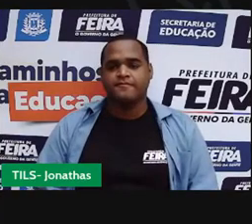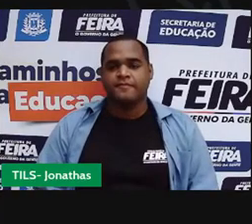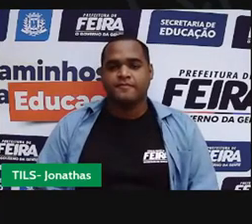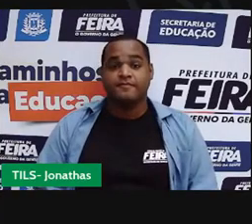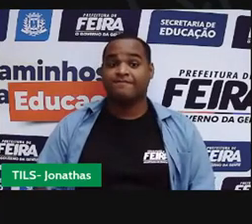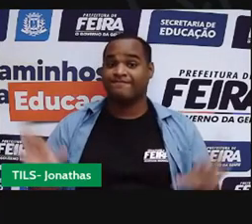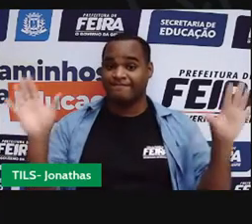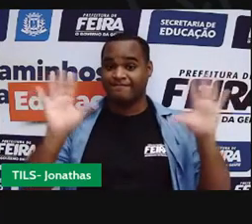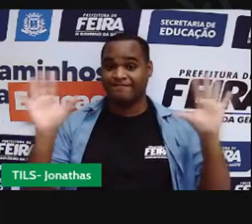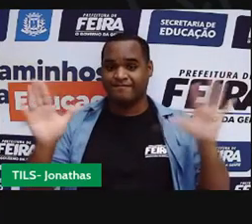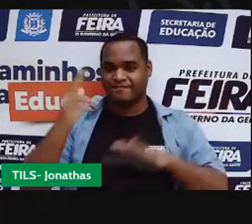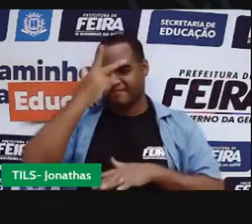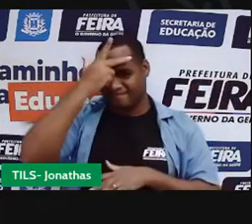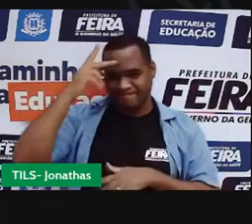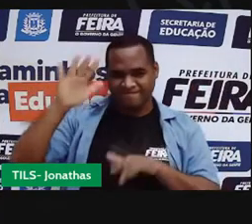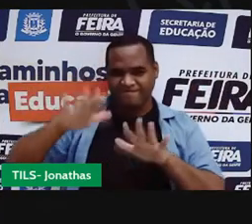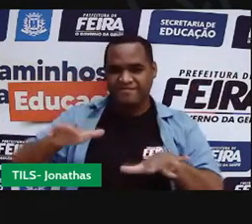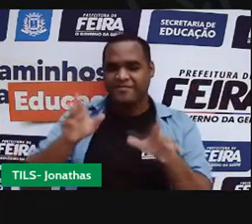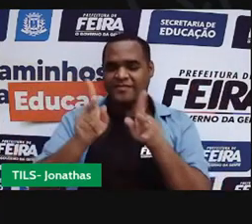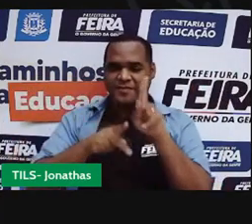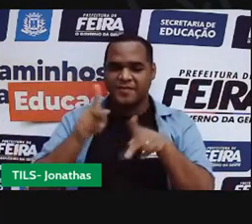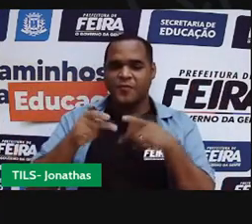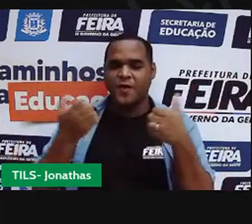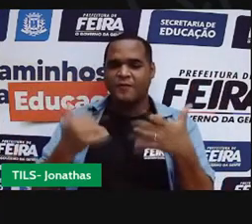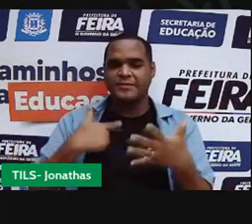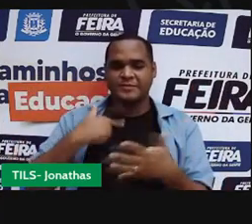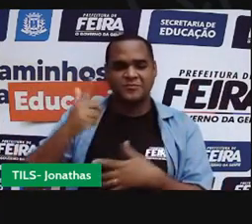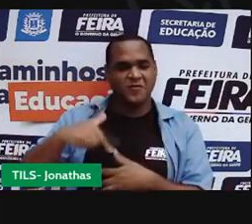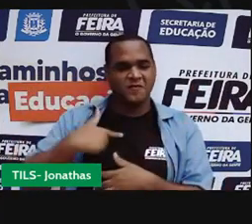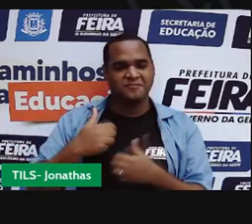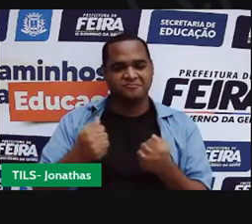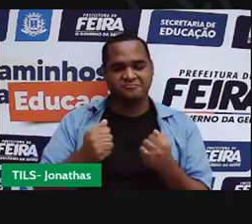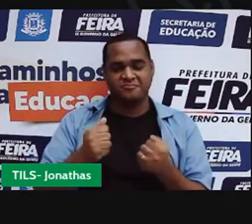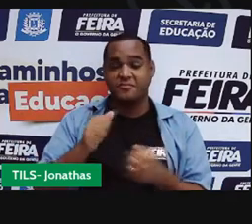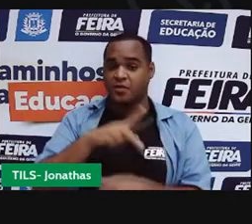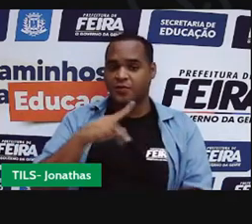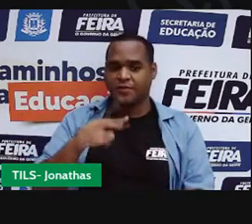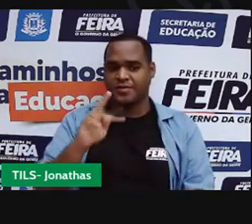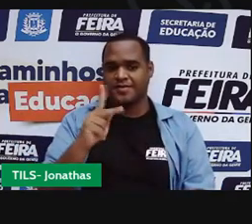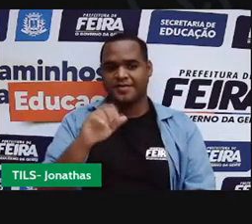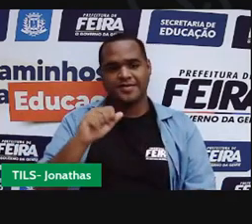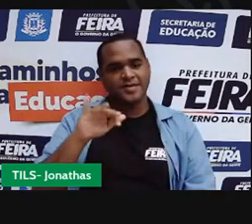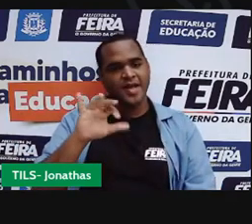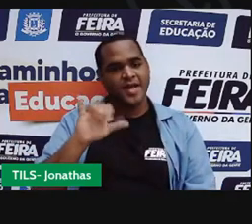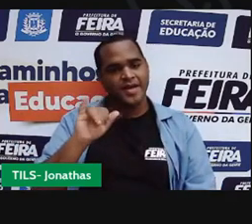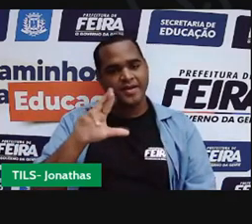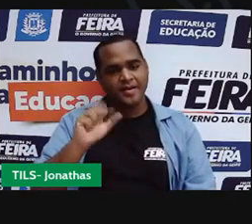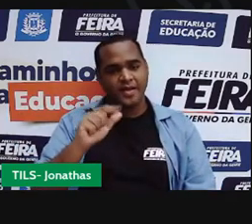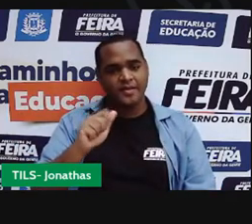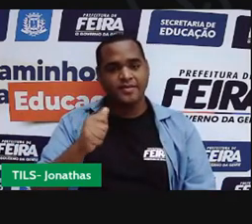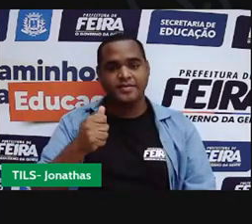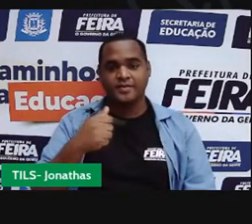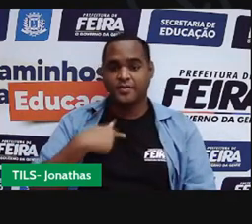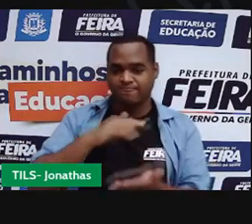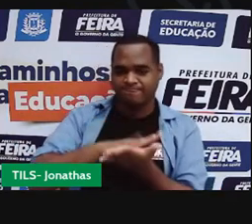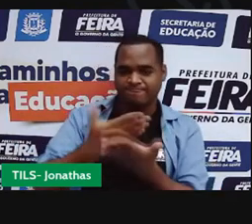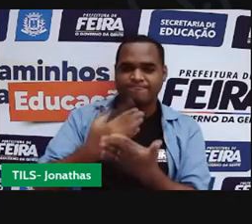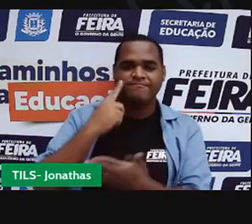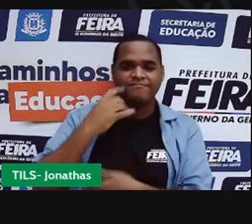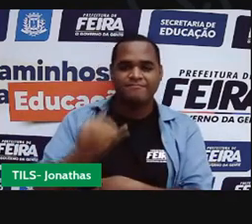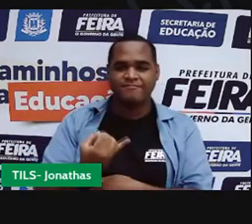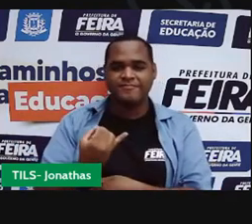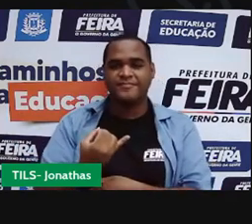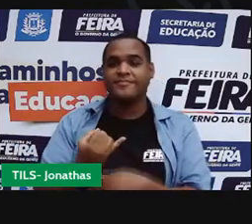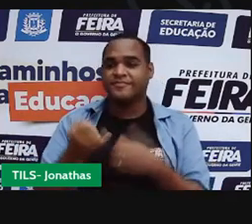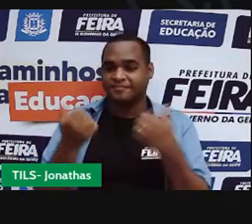Olá pessoal, olha eu de novo aqui com vocês, eu sou a professora Tara Santos de Ciências, a gente tem o nosso intérprete Jonatas aí do outro lado